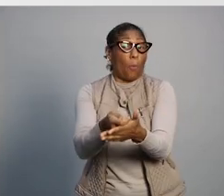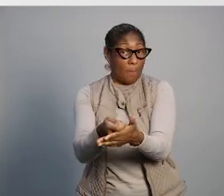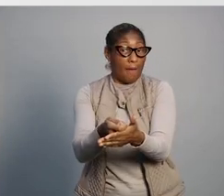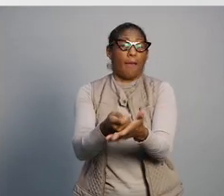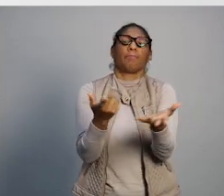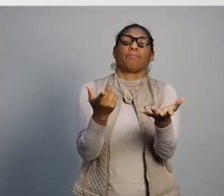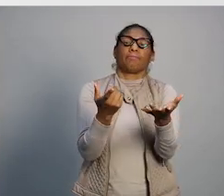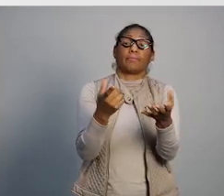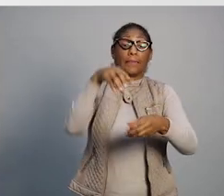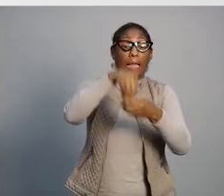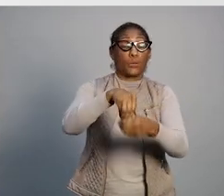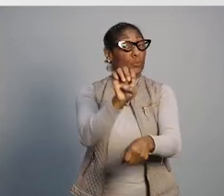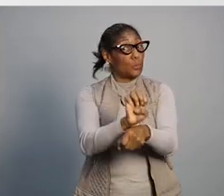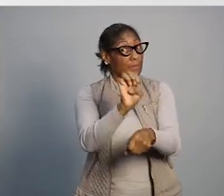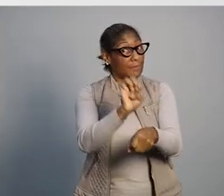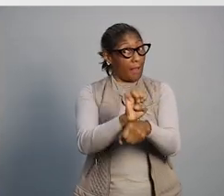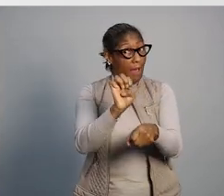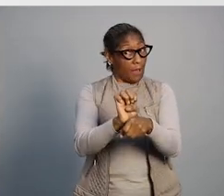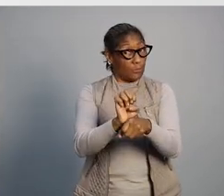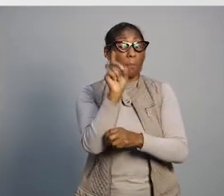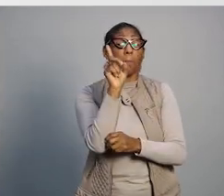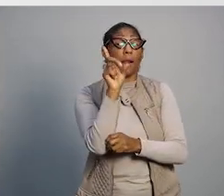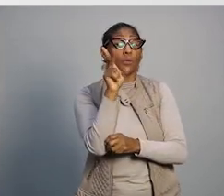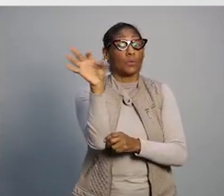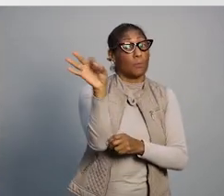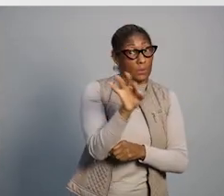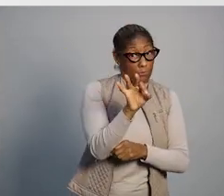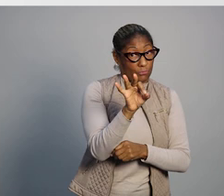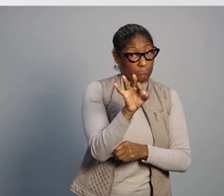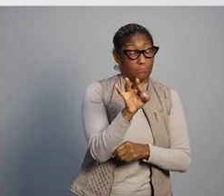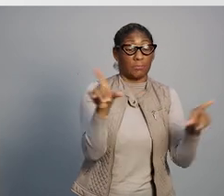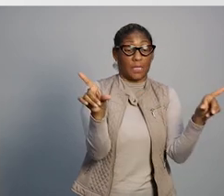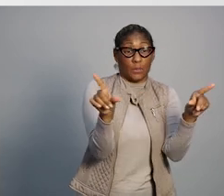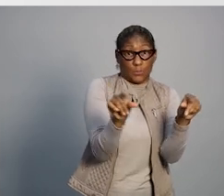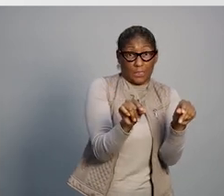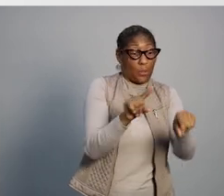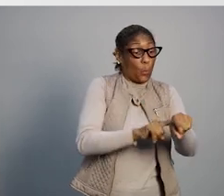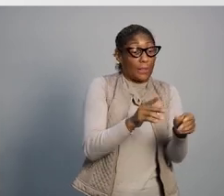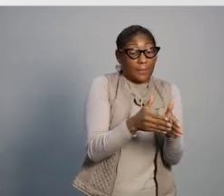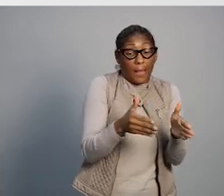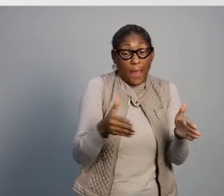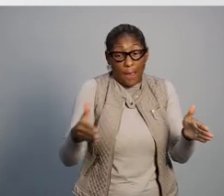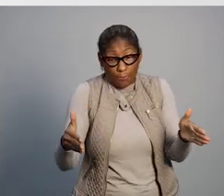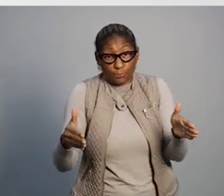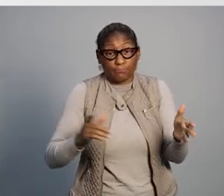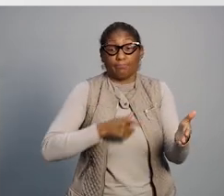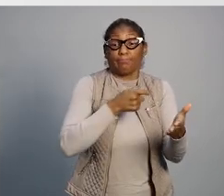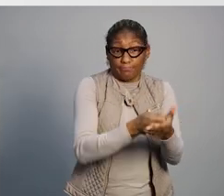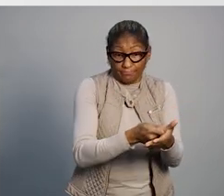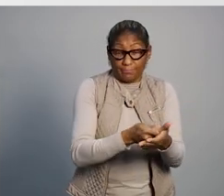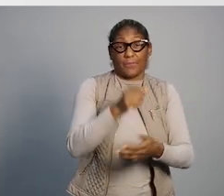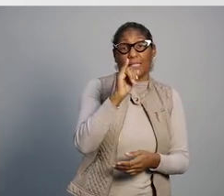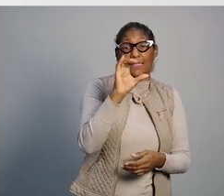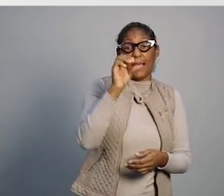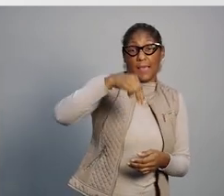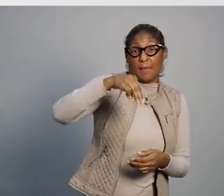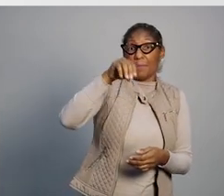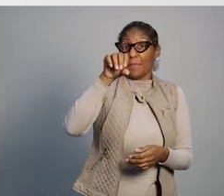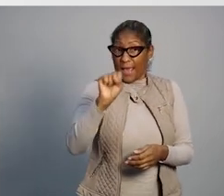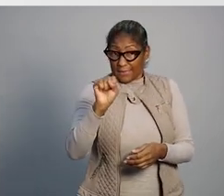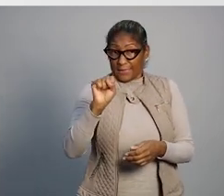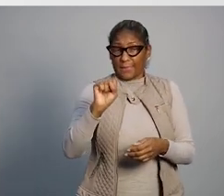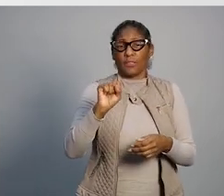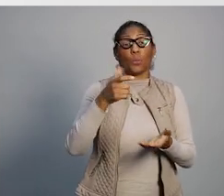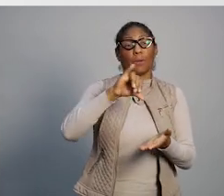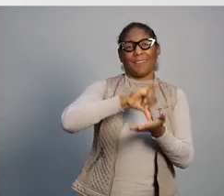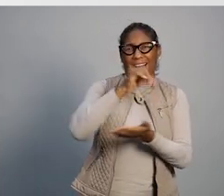redução da alíquota efetiva para compras internas no Estado para 12%, redução do prazo de